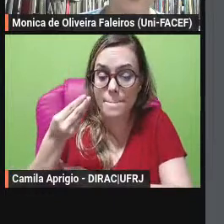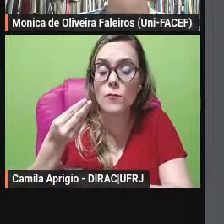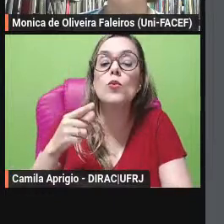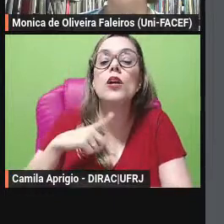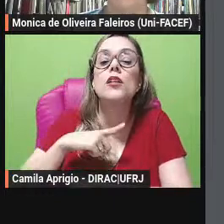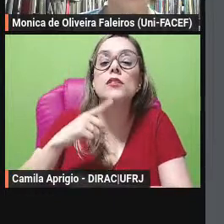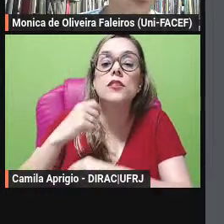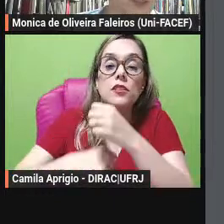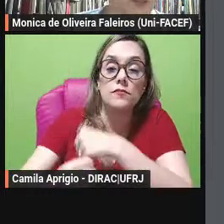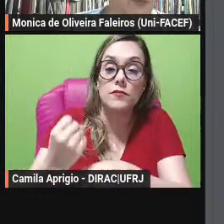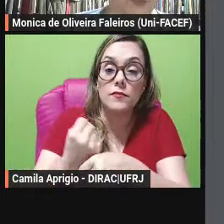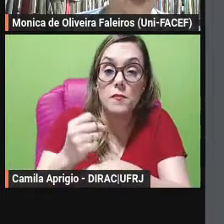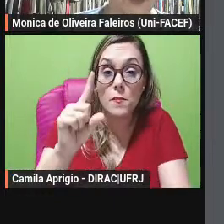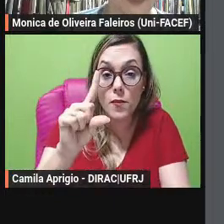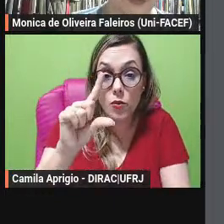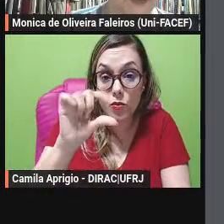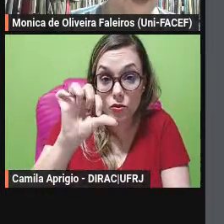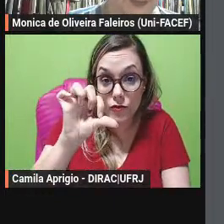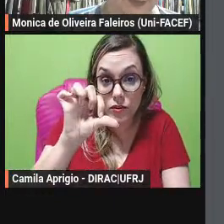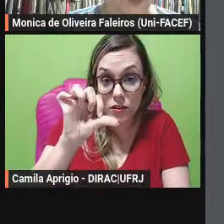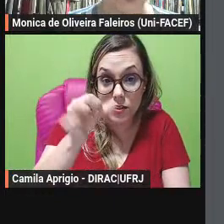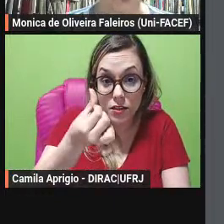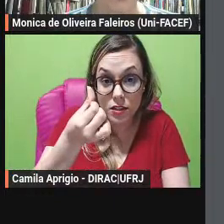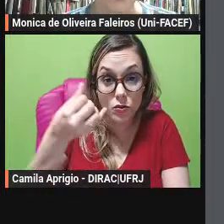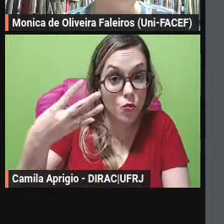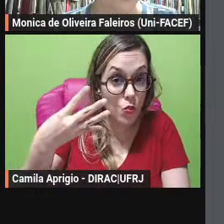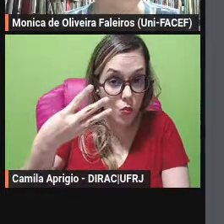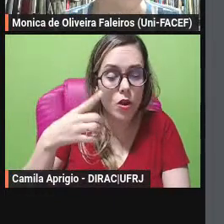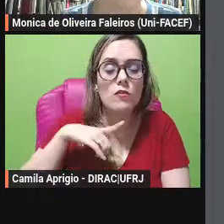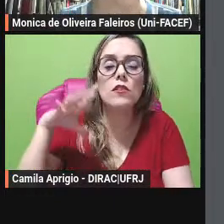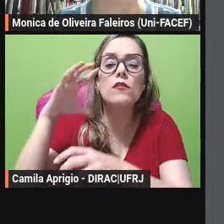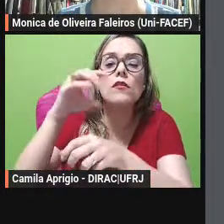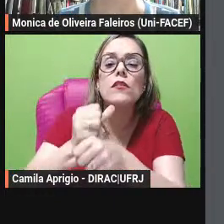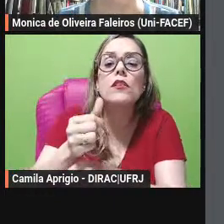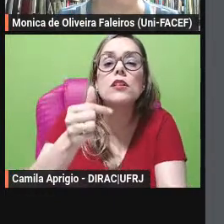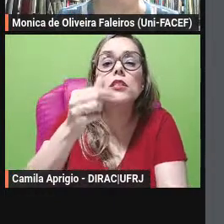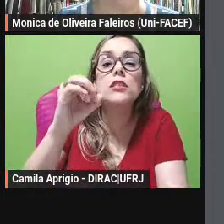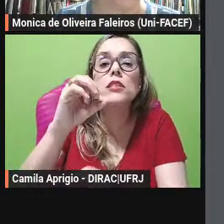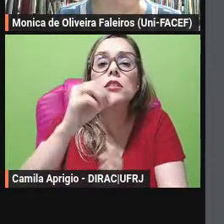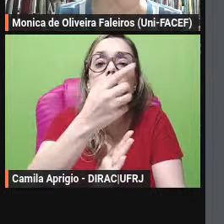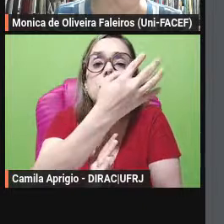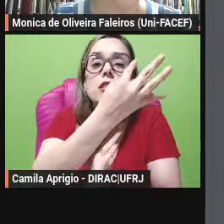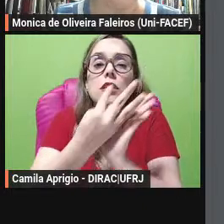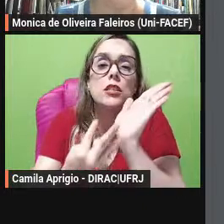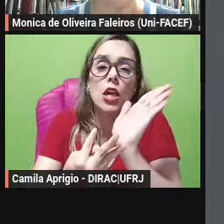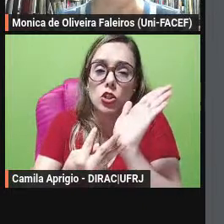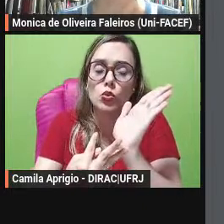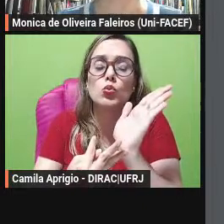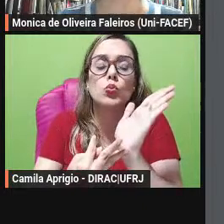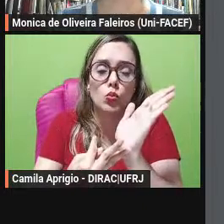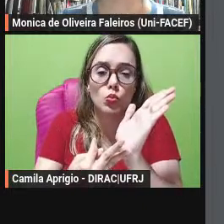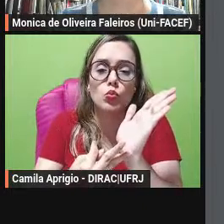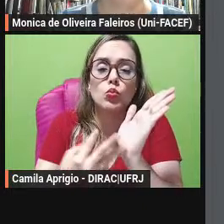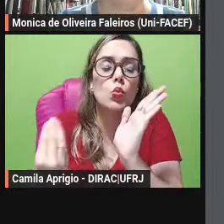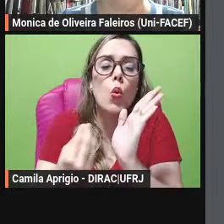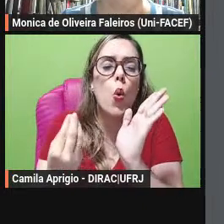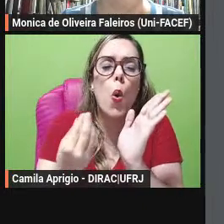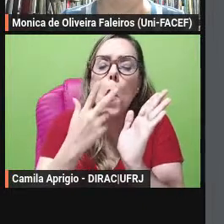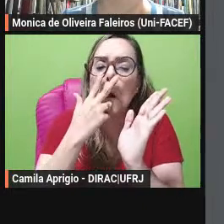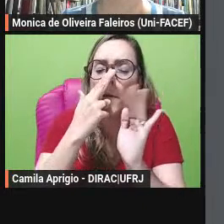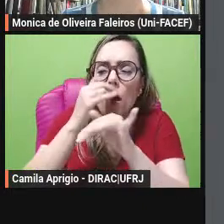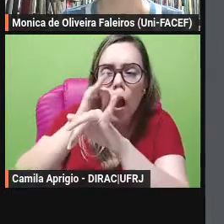1964 contendo 70 textos com uma breve apresentação a maneira de prefácio em que se anunciam as